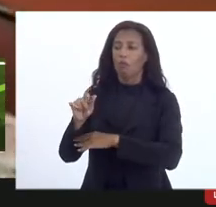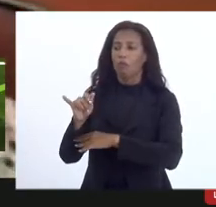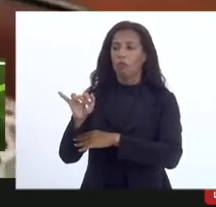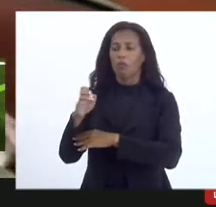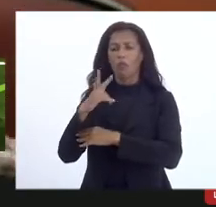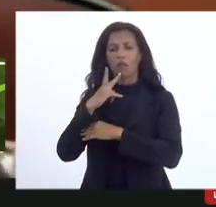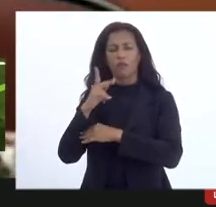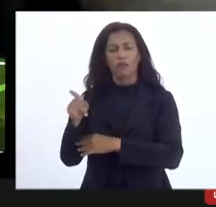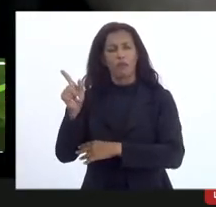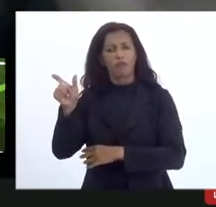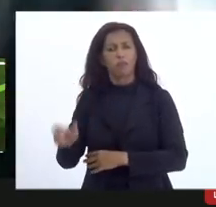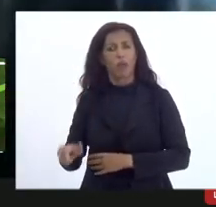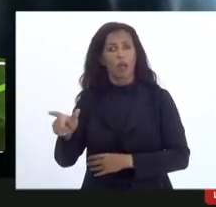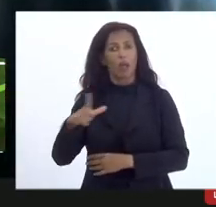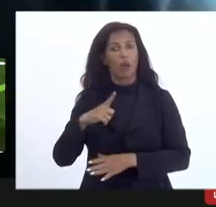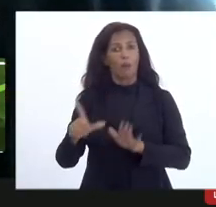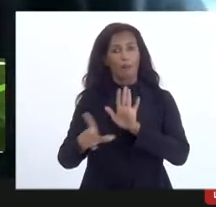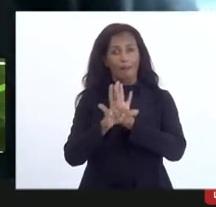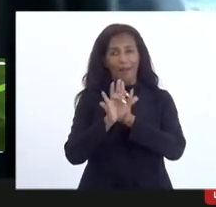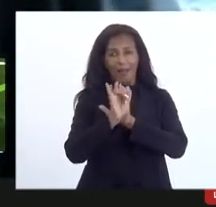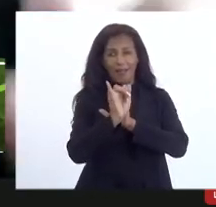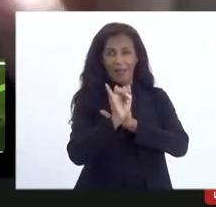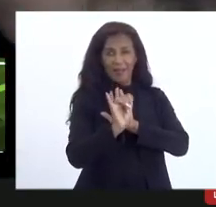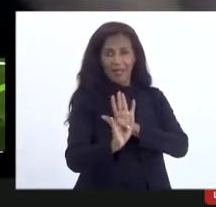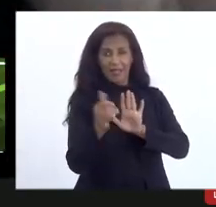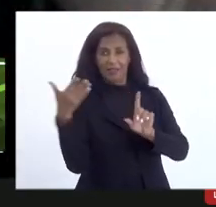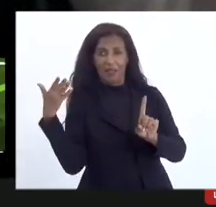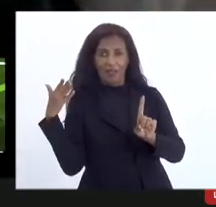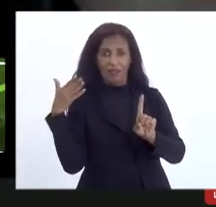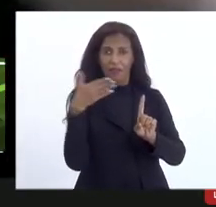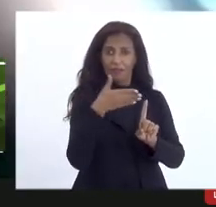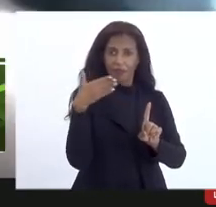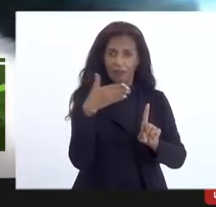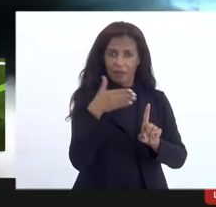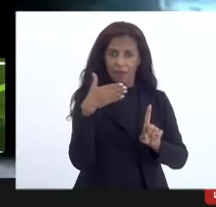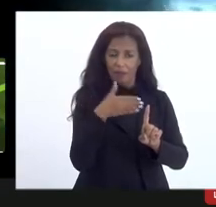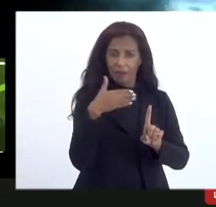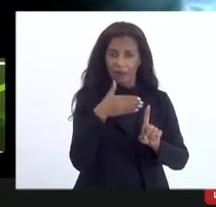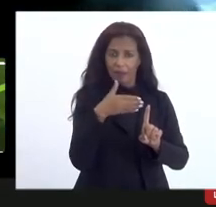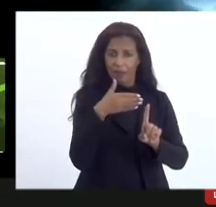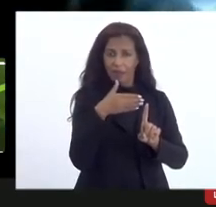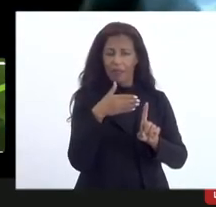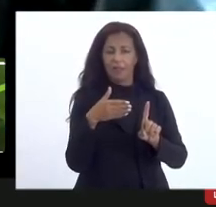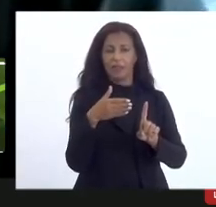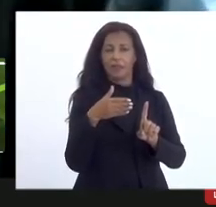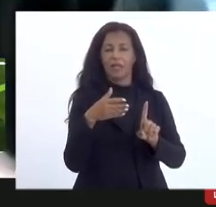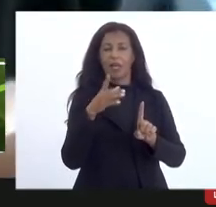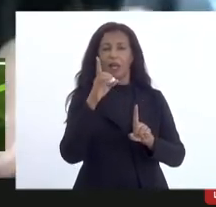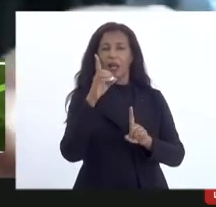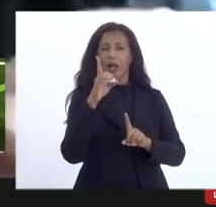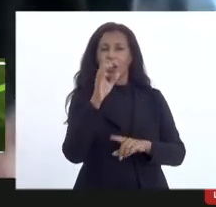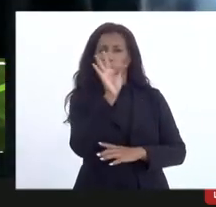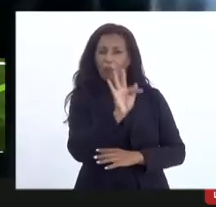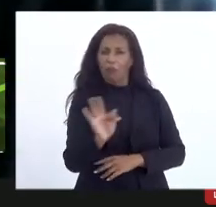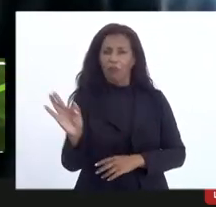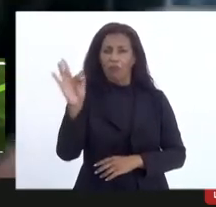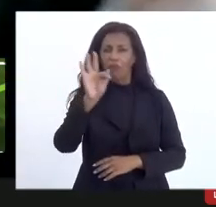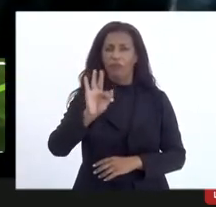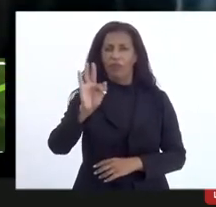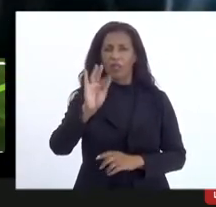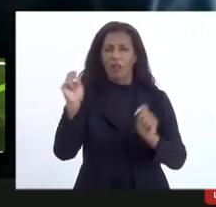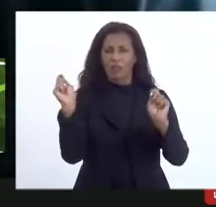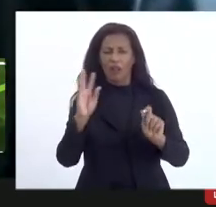tem então uma lei que faz referência a um disposto federal e diz que